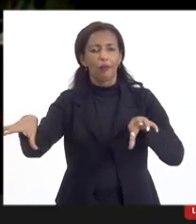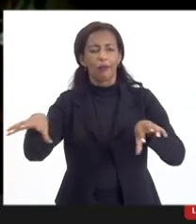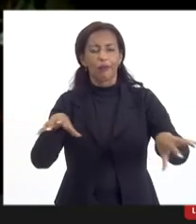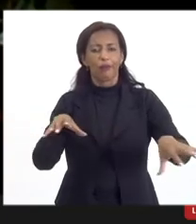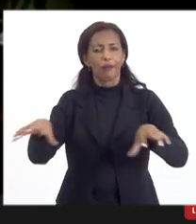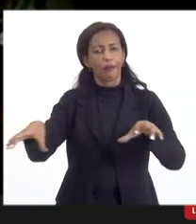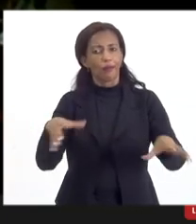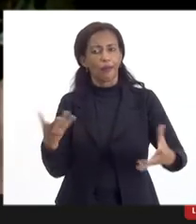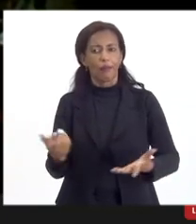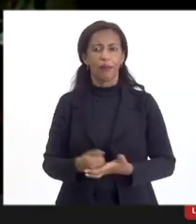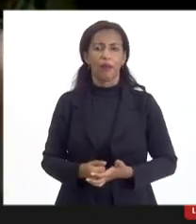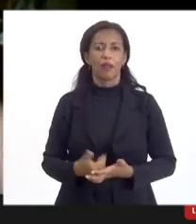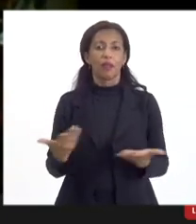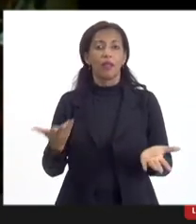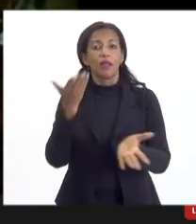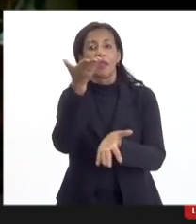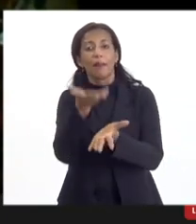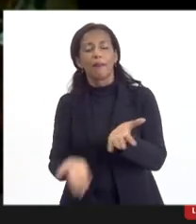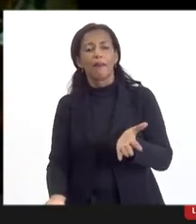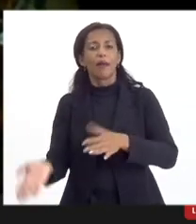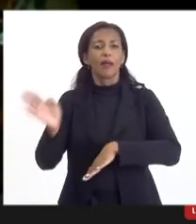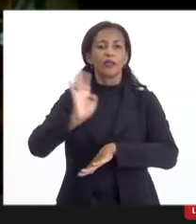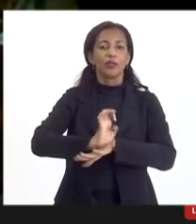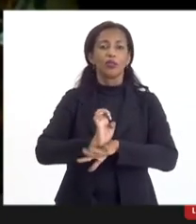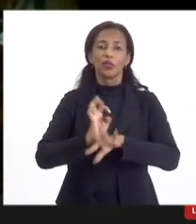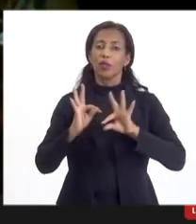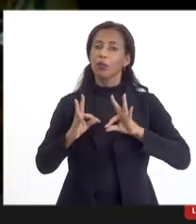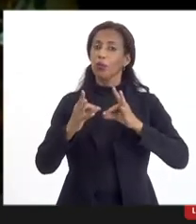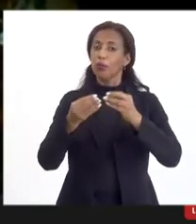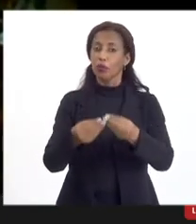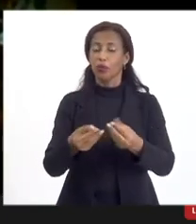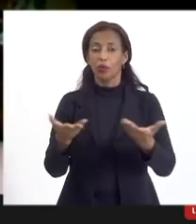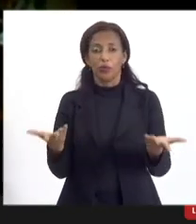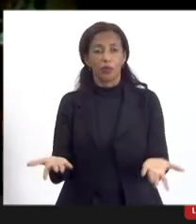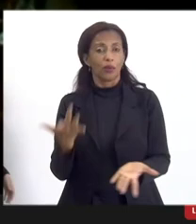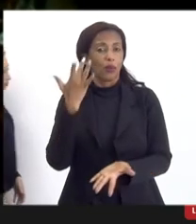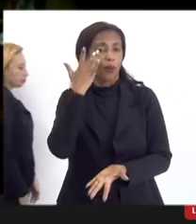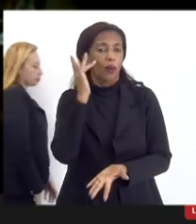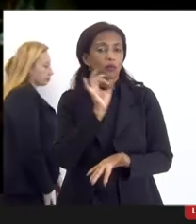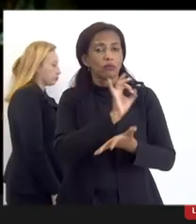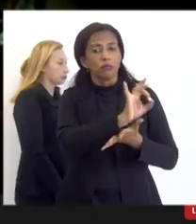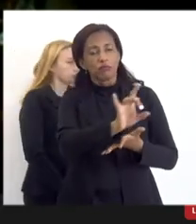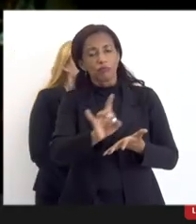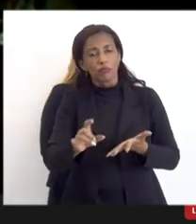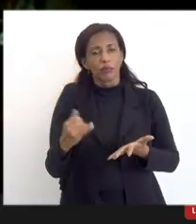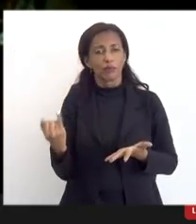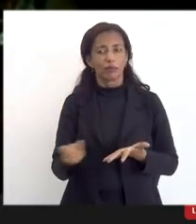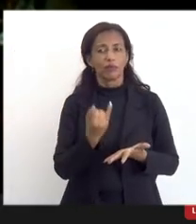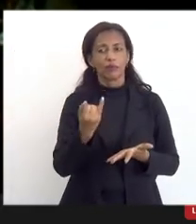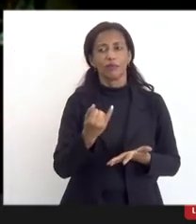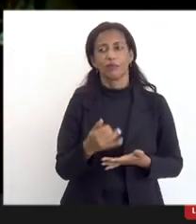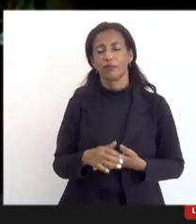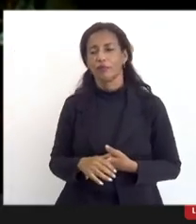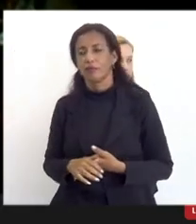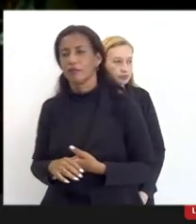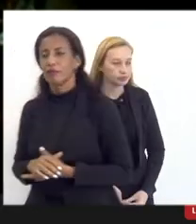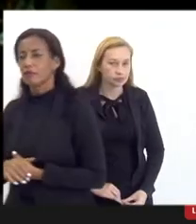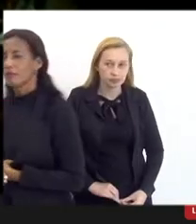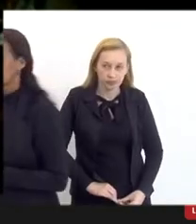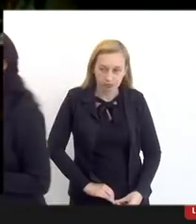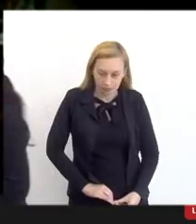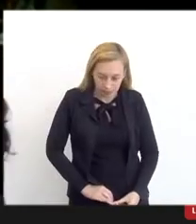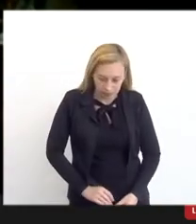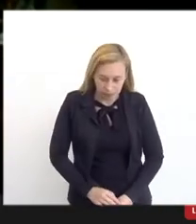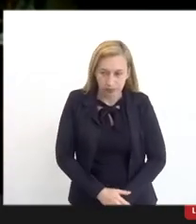e aí quem perde é o Estado como um todo. Então, eu acho que são pontos que a gente tem que considerar que